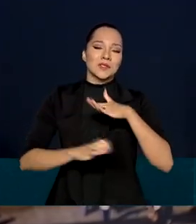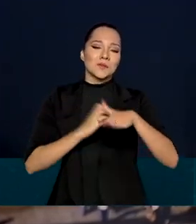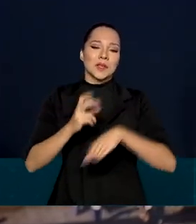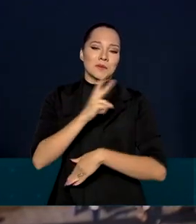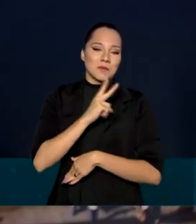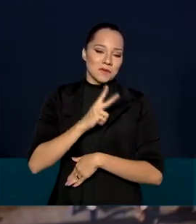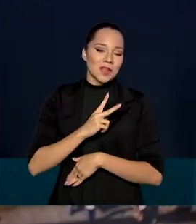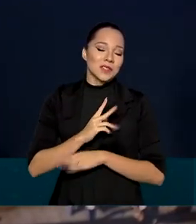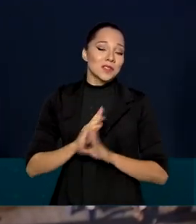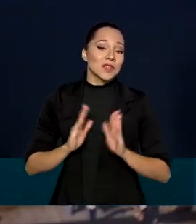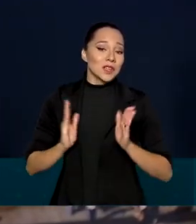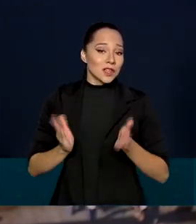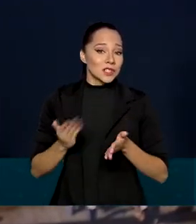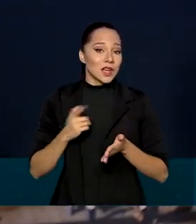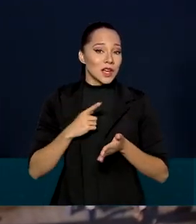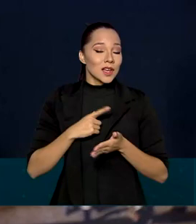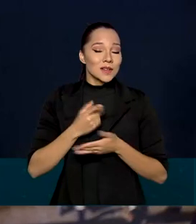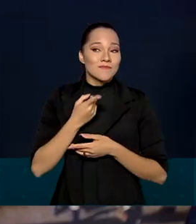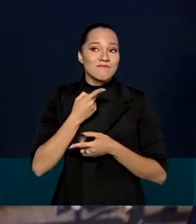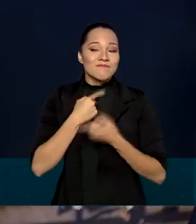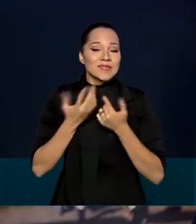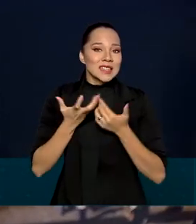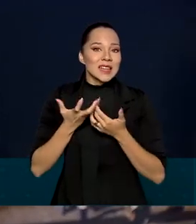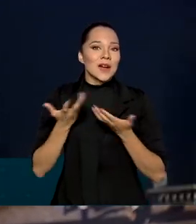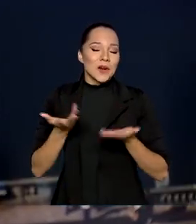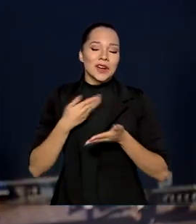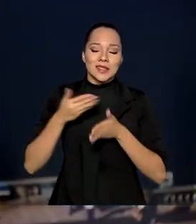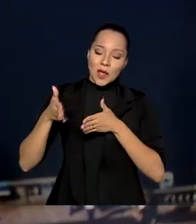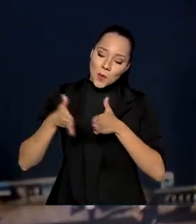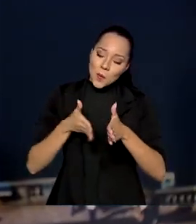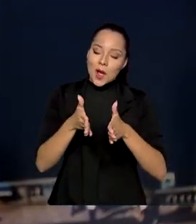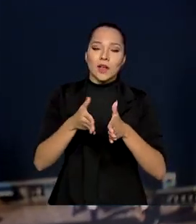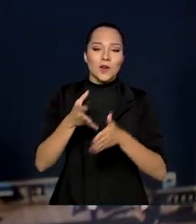que já era algo bastante desejado e agora tem um caminho com a Adote um Parque. Parque.